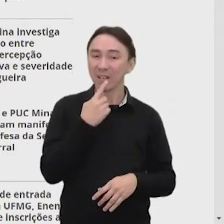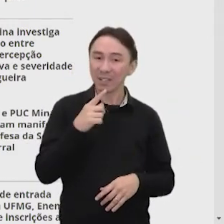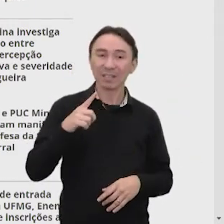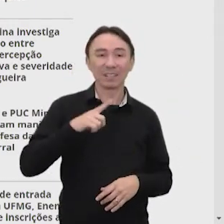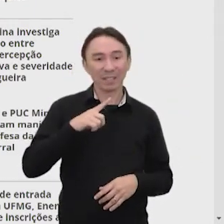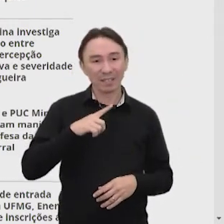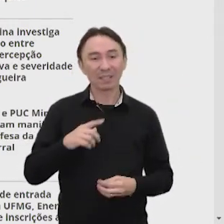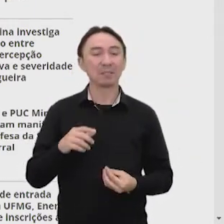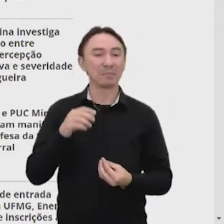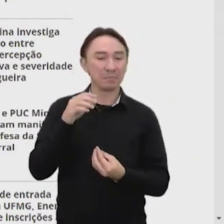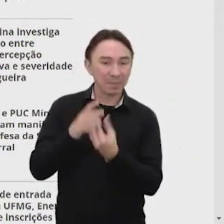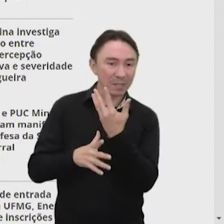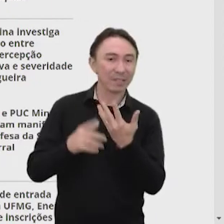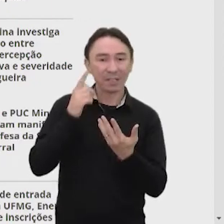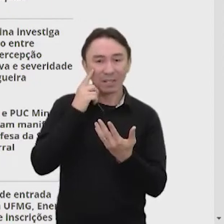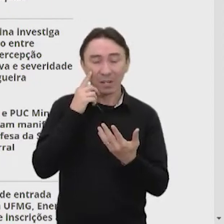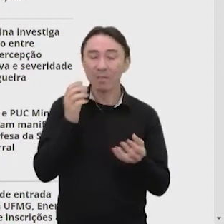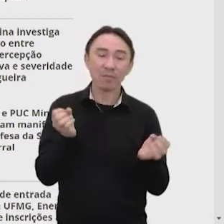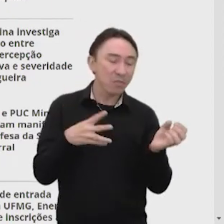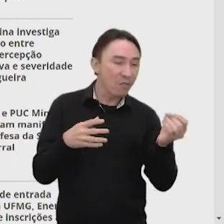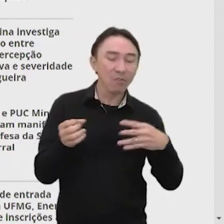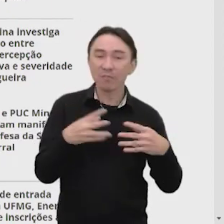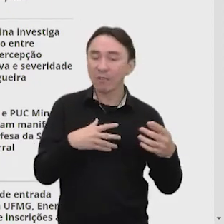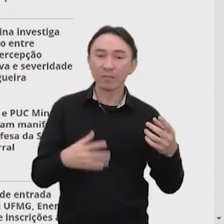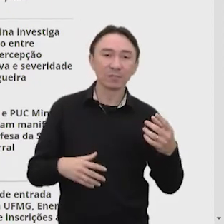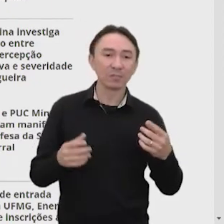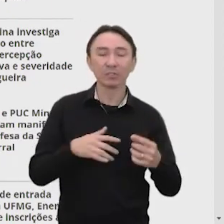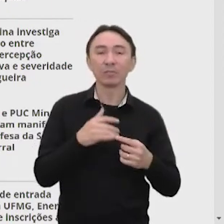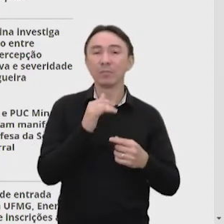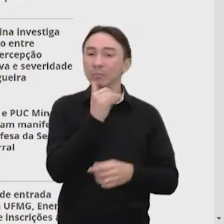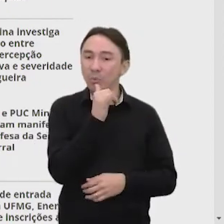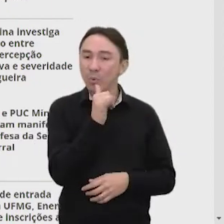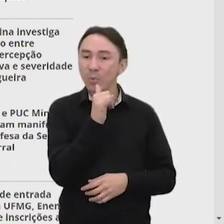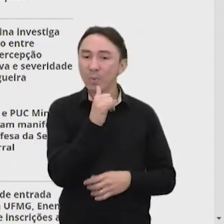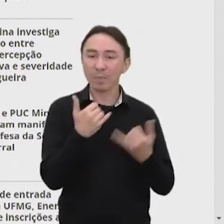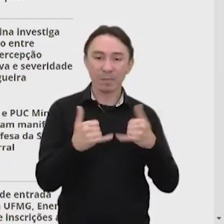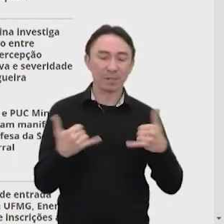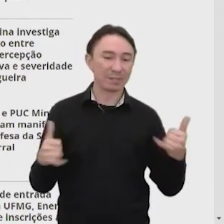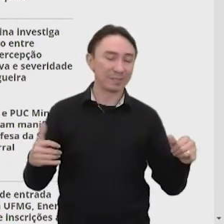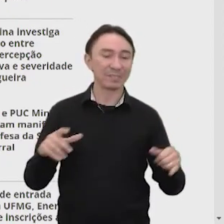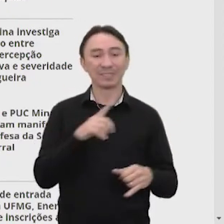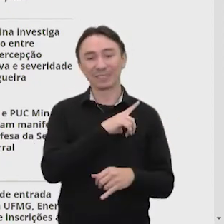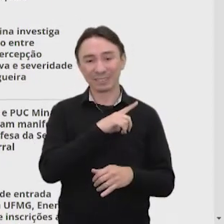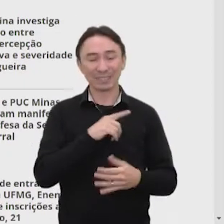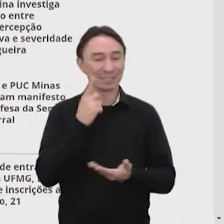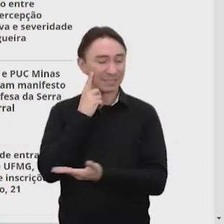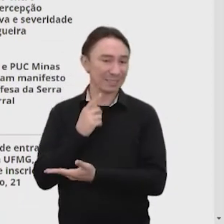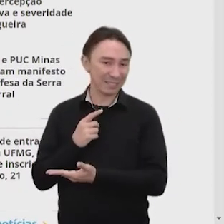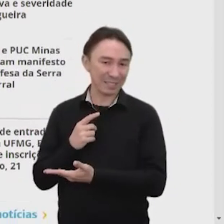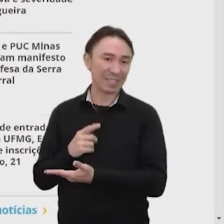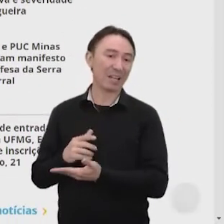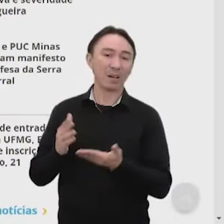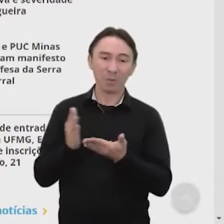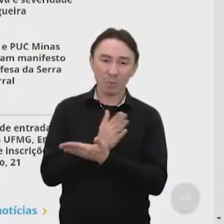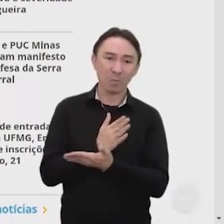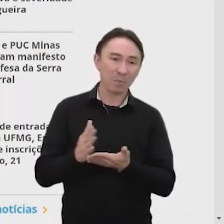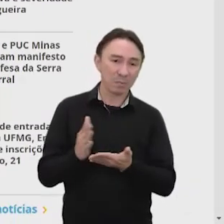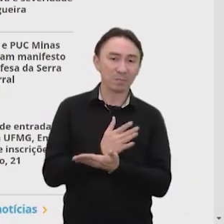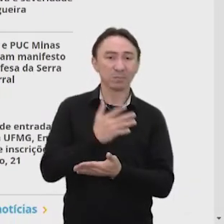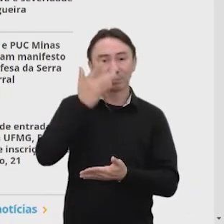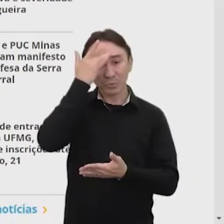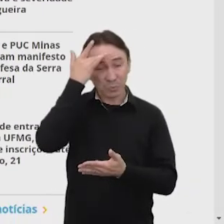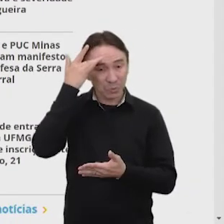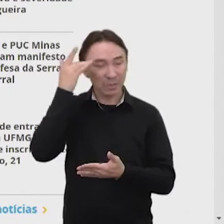Então, tem um convidado discutindo, tá? Então, o programa de rádio, que é da UFMG Educativa, ouviu alguns especialistas e também